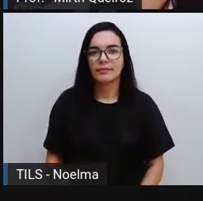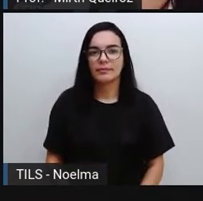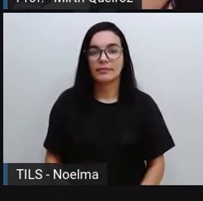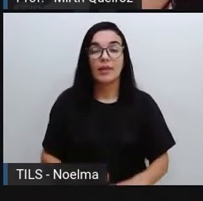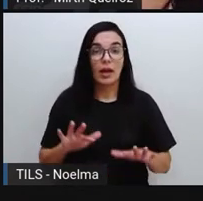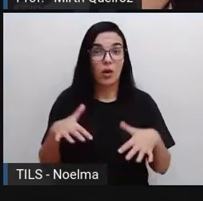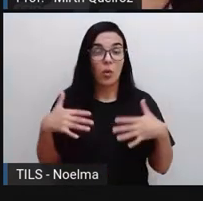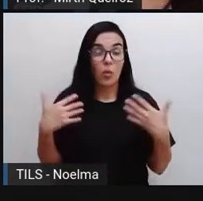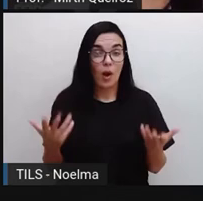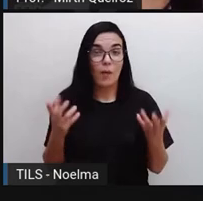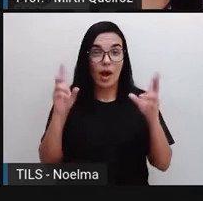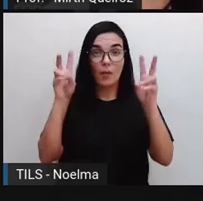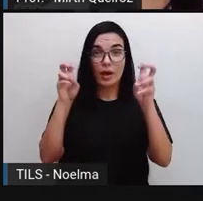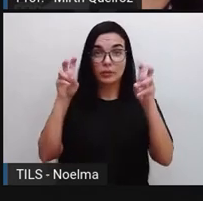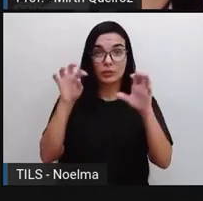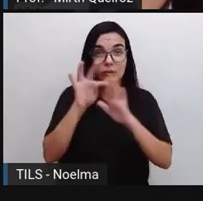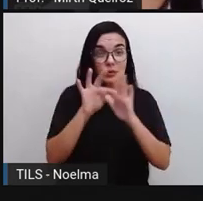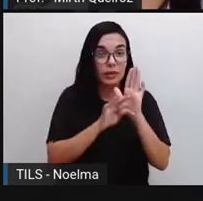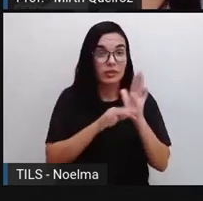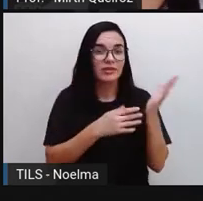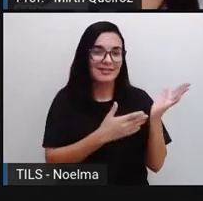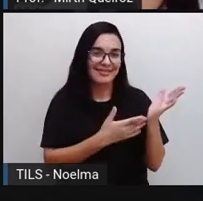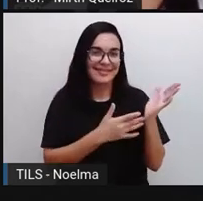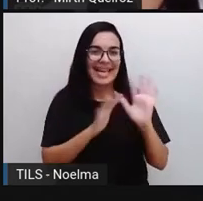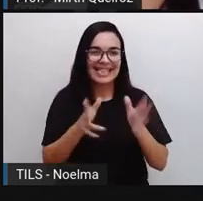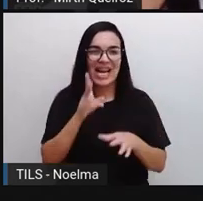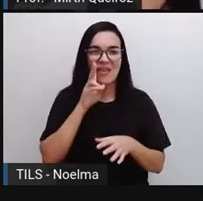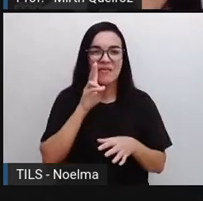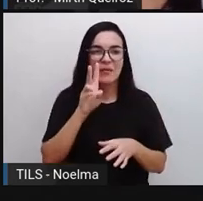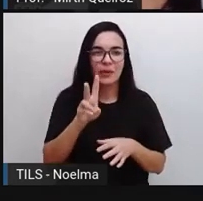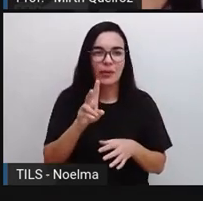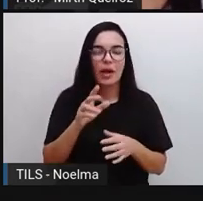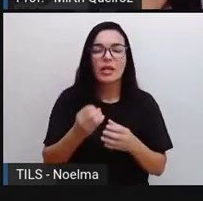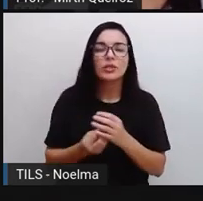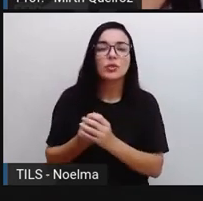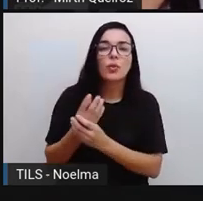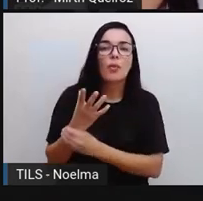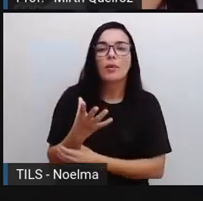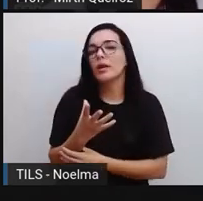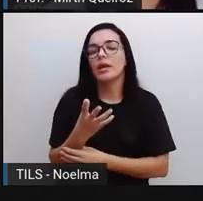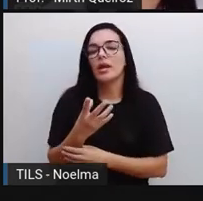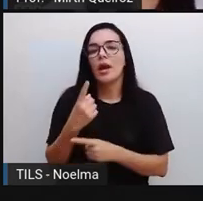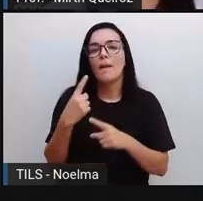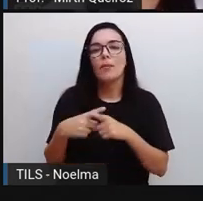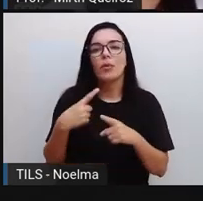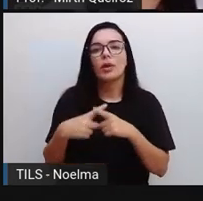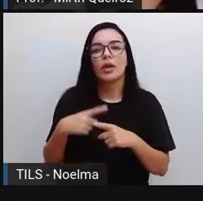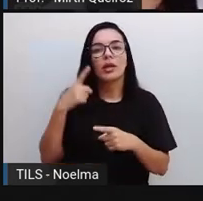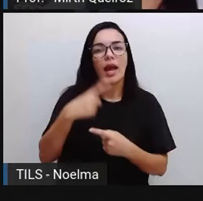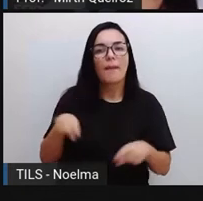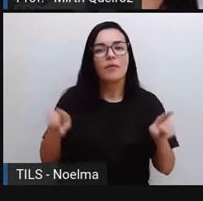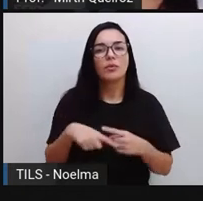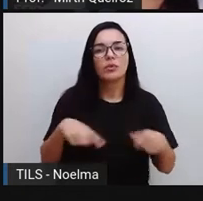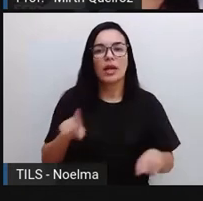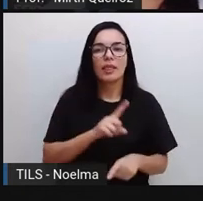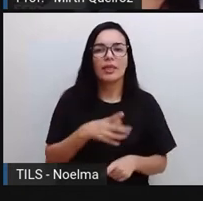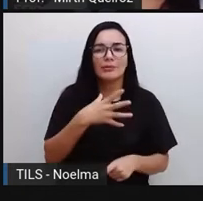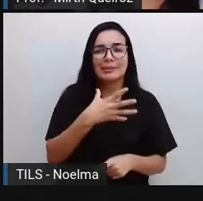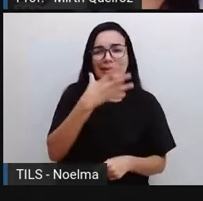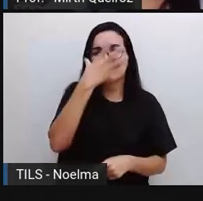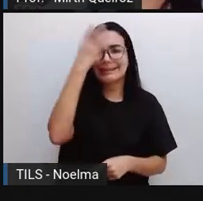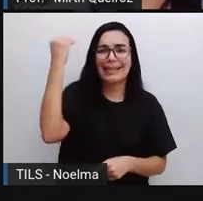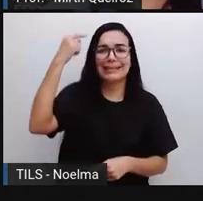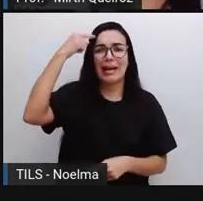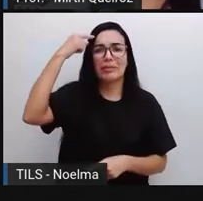Qual é o assunto do texto? É a gente tentar descobrir aí por que as músicas não saem da nossa